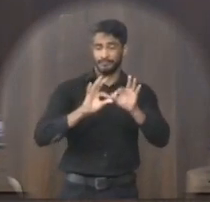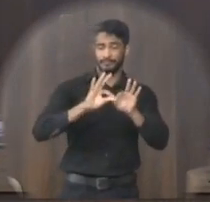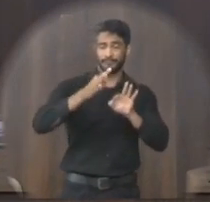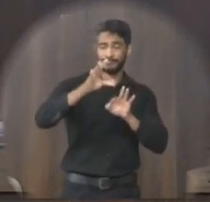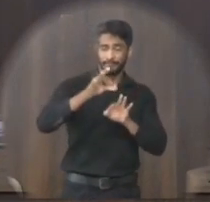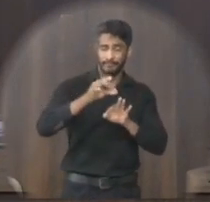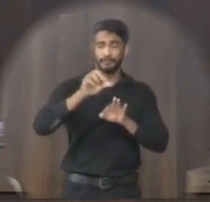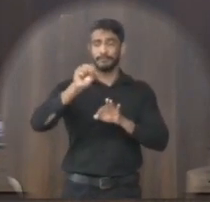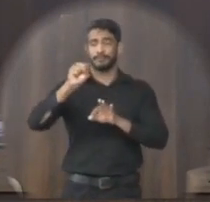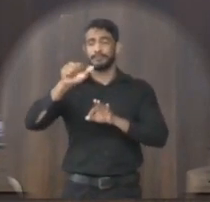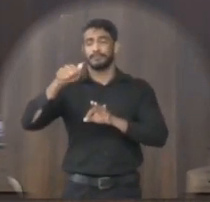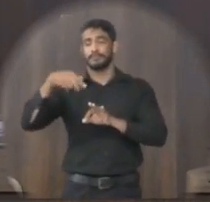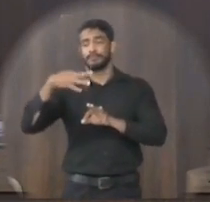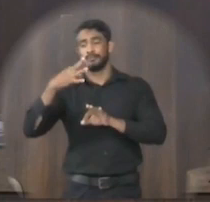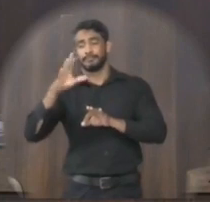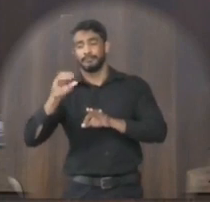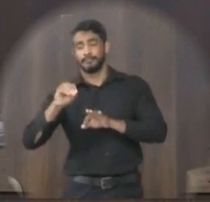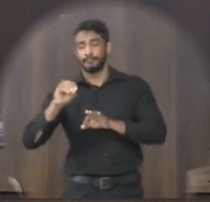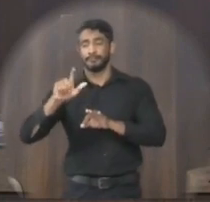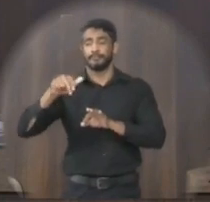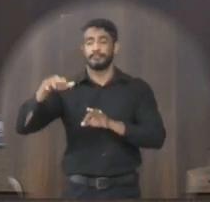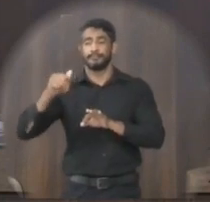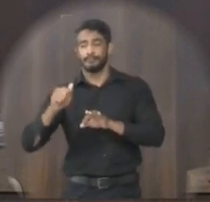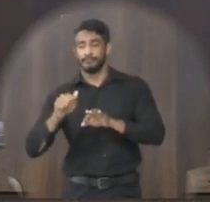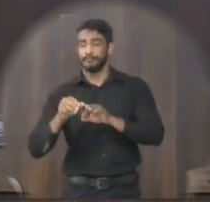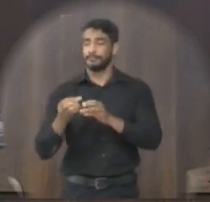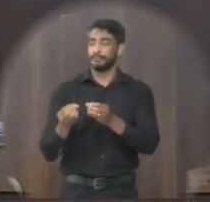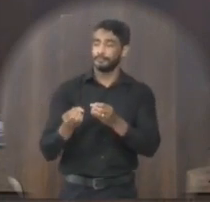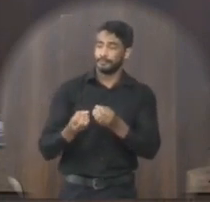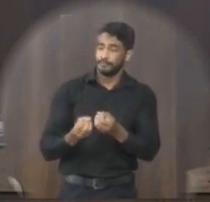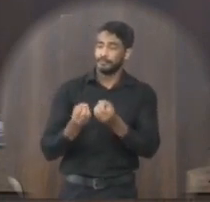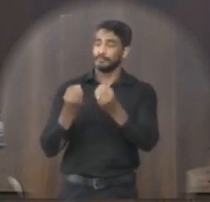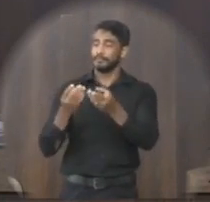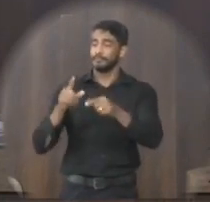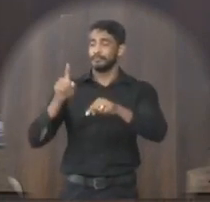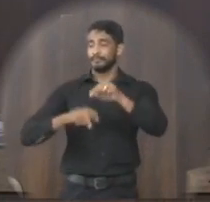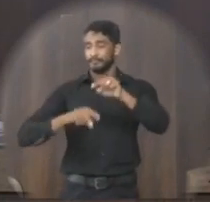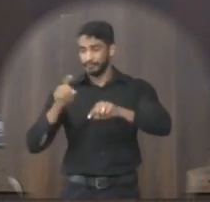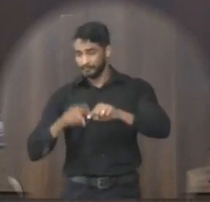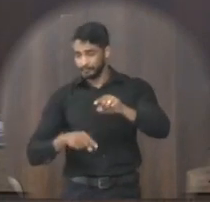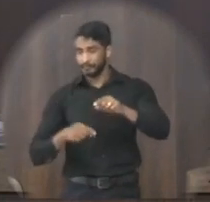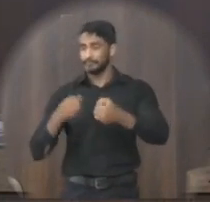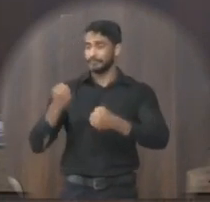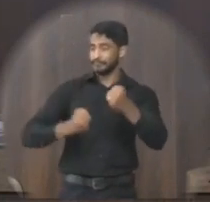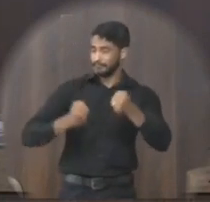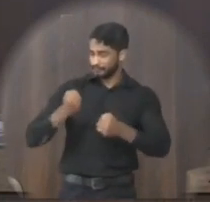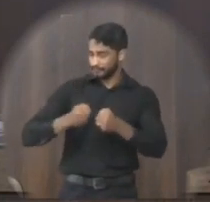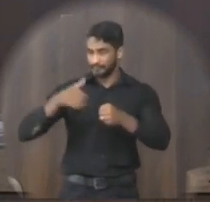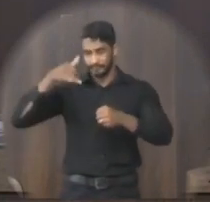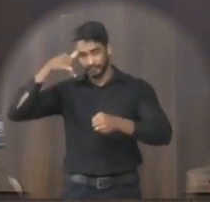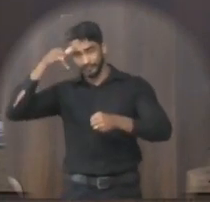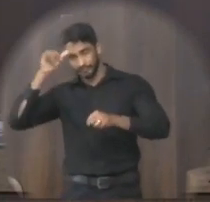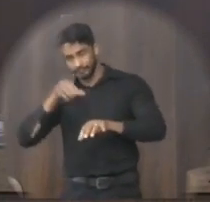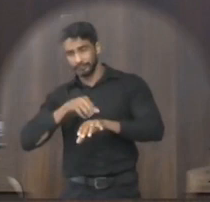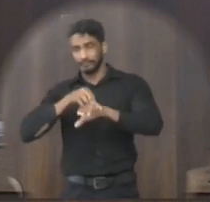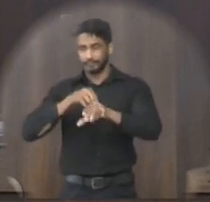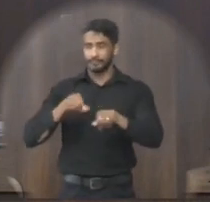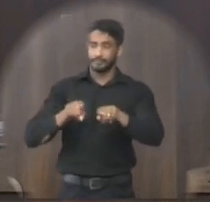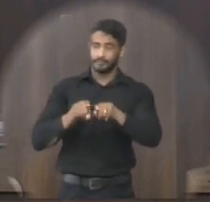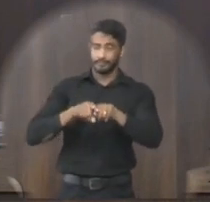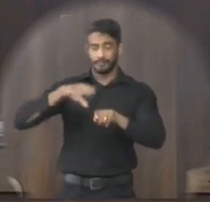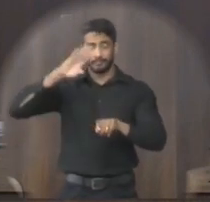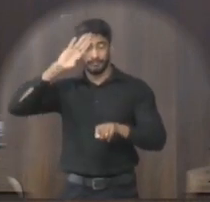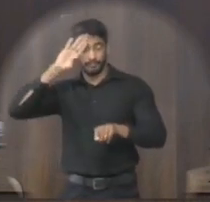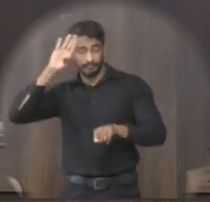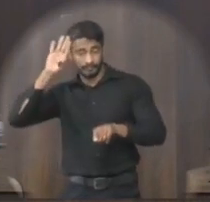do bairro São Lucas para escoarem seus produtos transitar com transporte de gado e principalmente pelo transporte escolar e pela